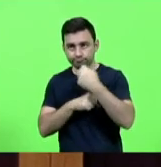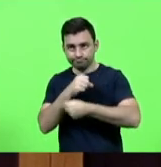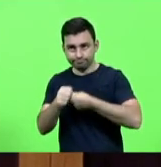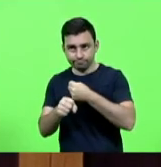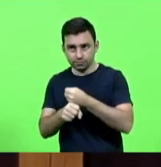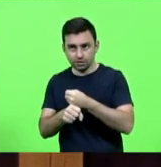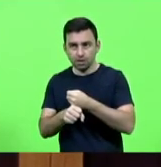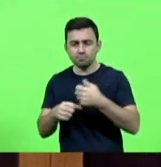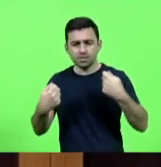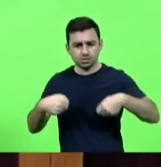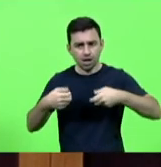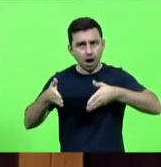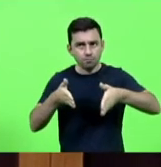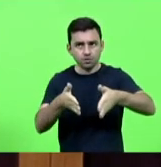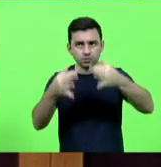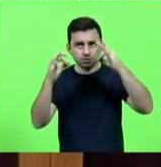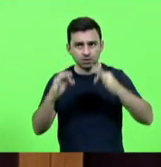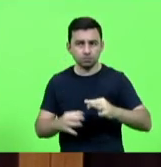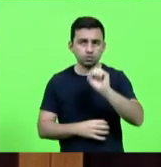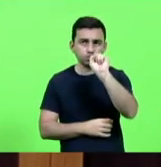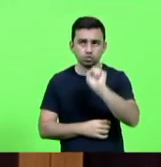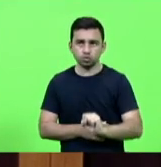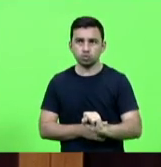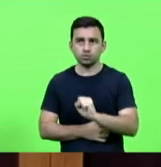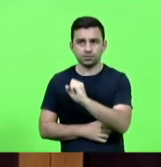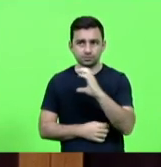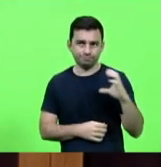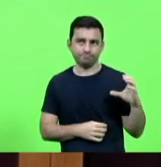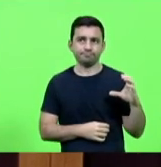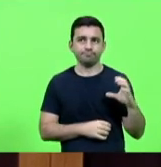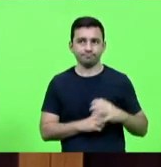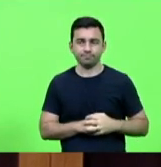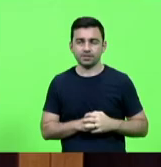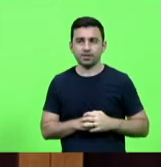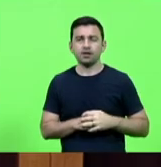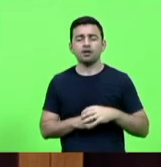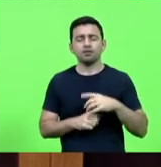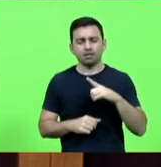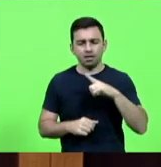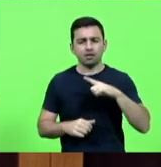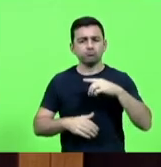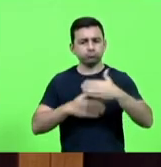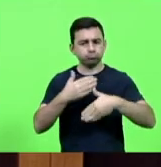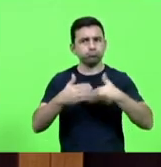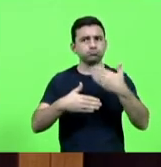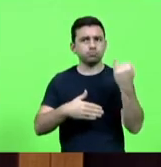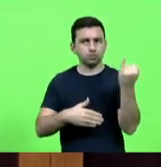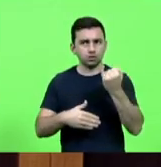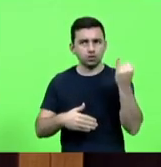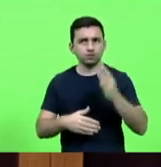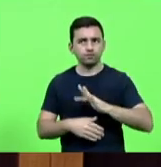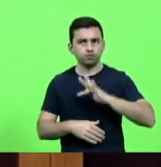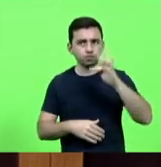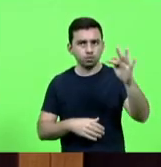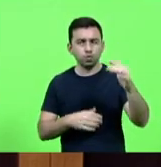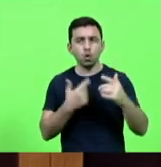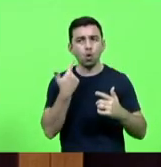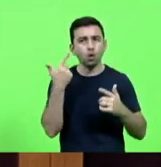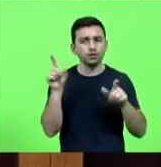catarinense nós estamos dando um passo muito importante para o nosso futuro e para as próximas gerações